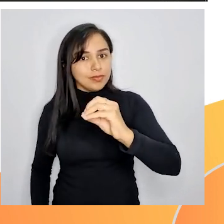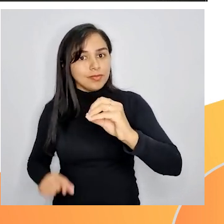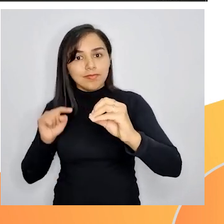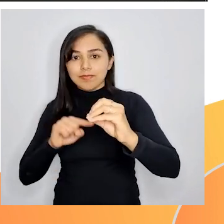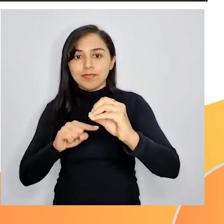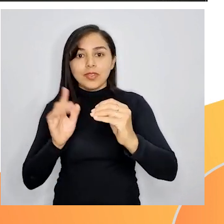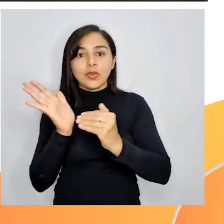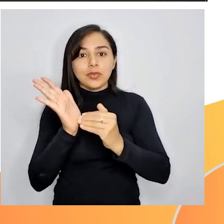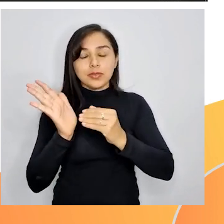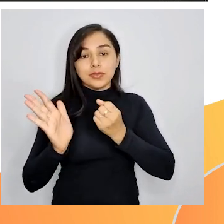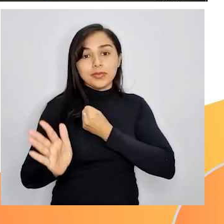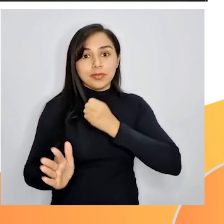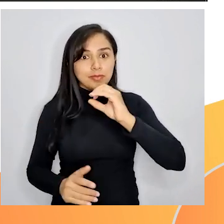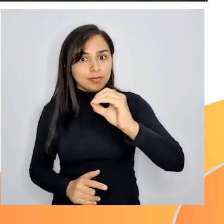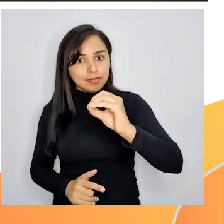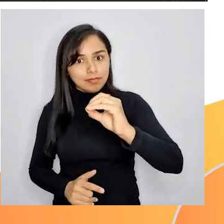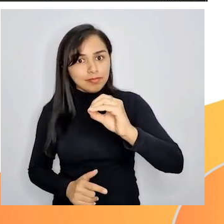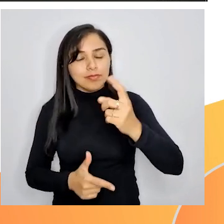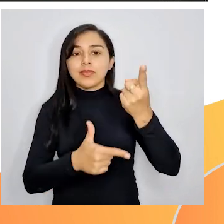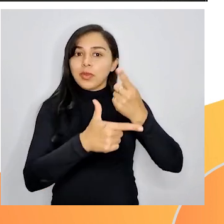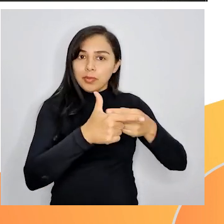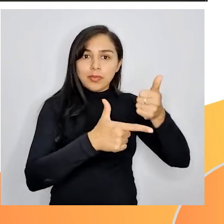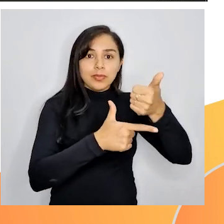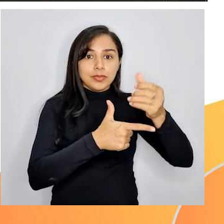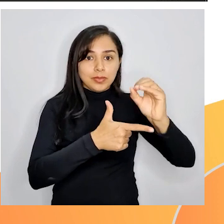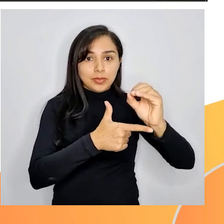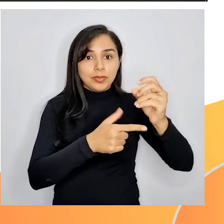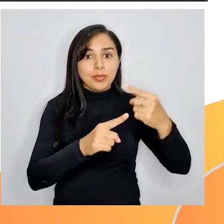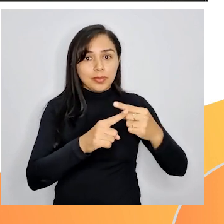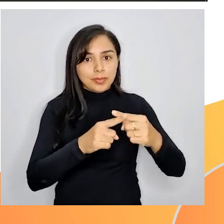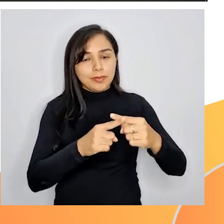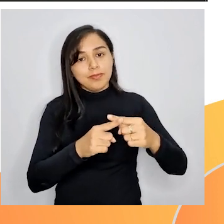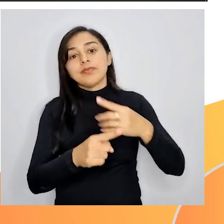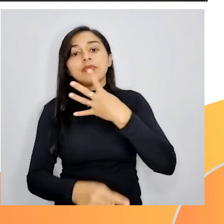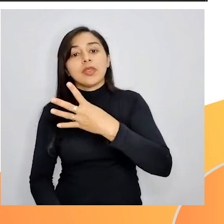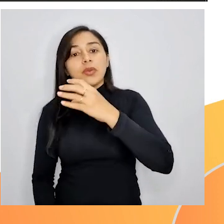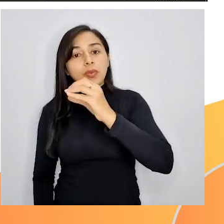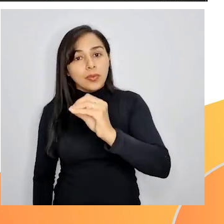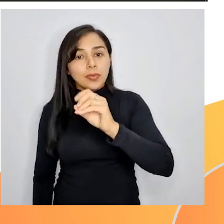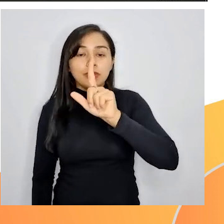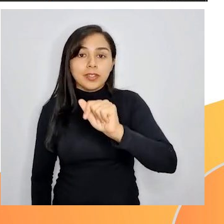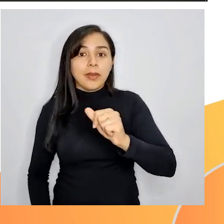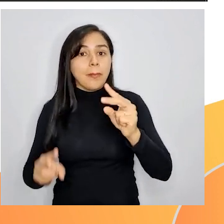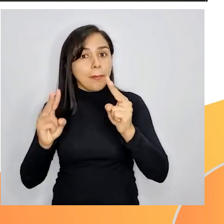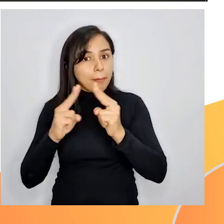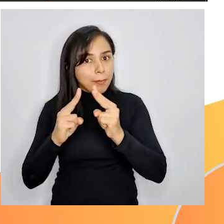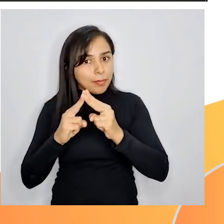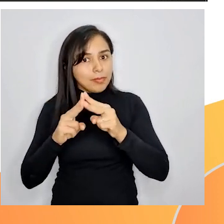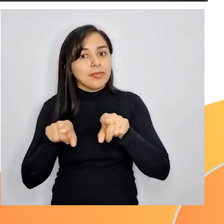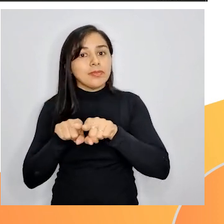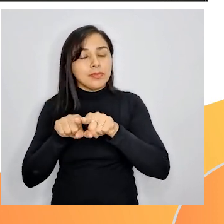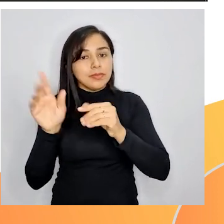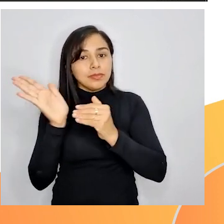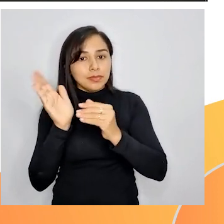este é o único critério para saber se eu posso ou não dividir por 10. Como finaliza em 0, podemos dividir por 10.